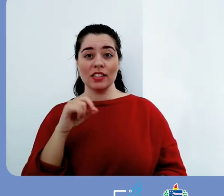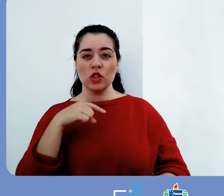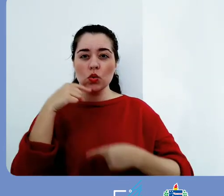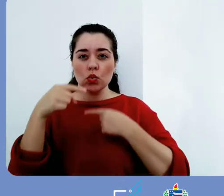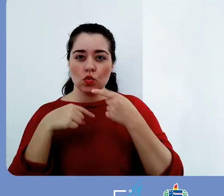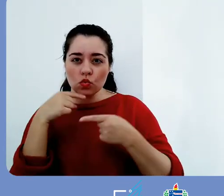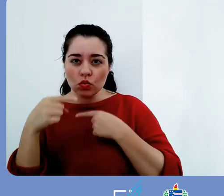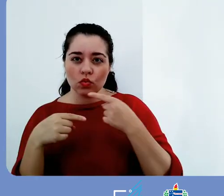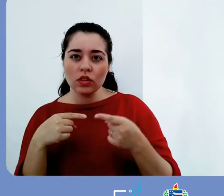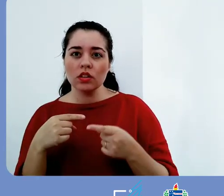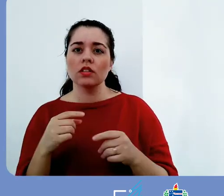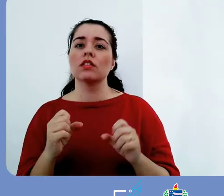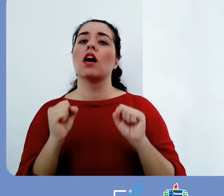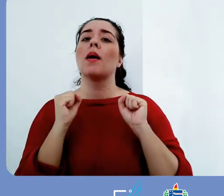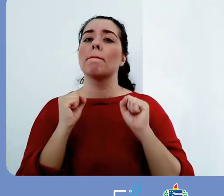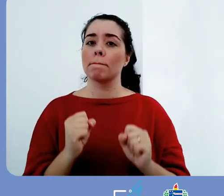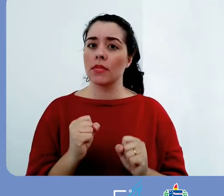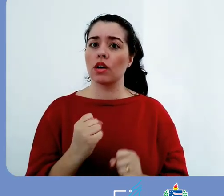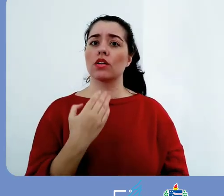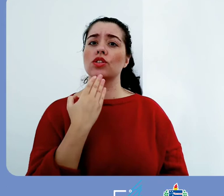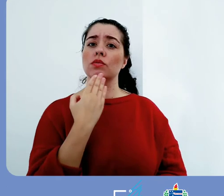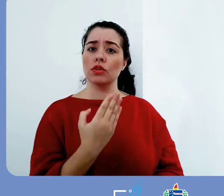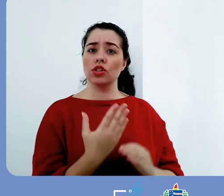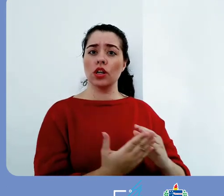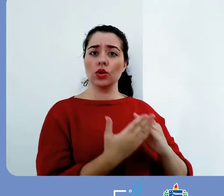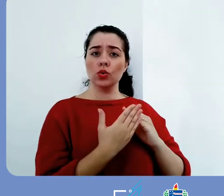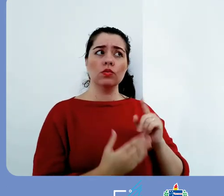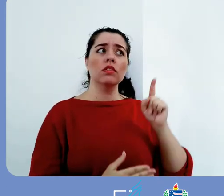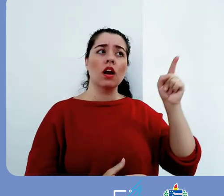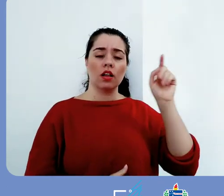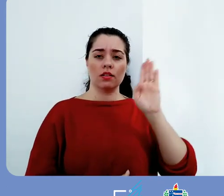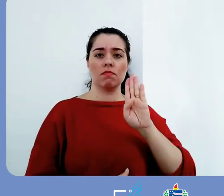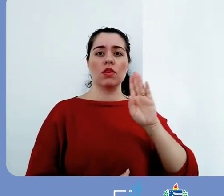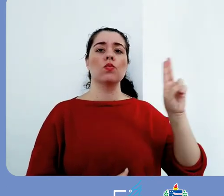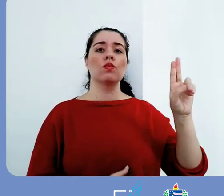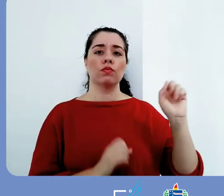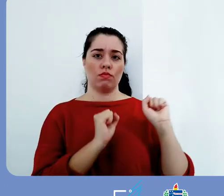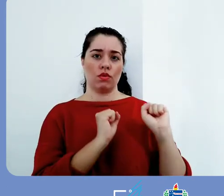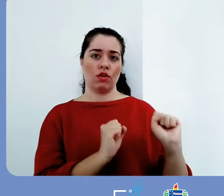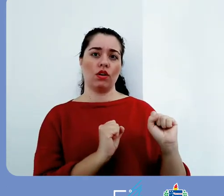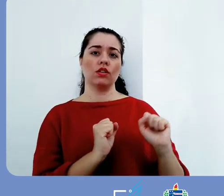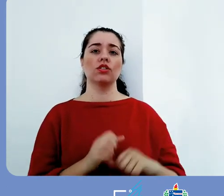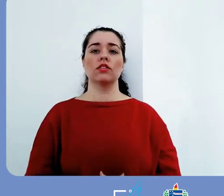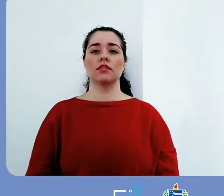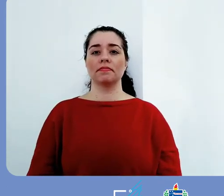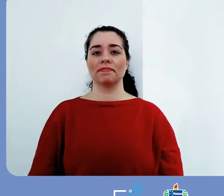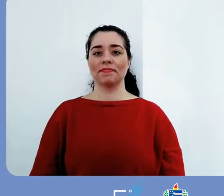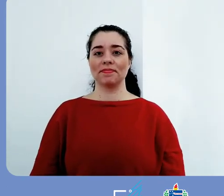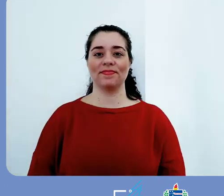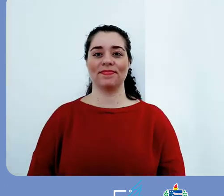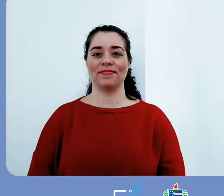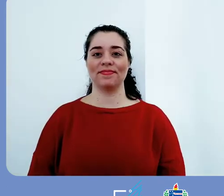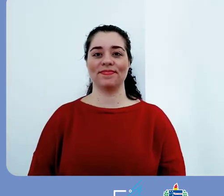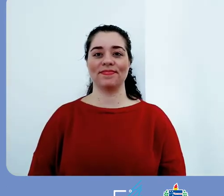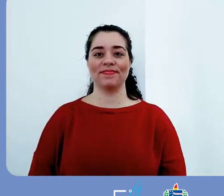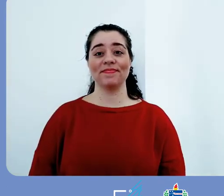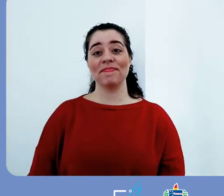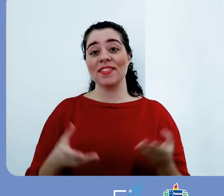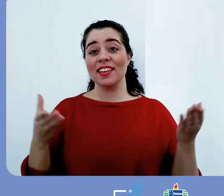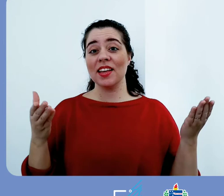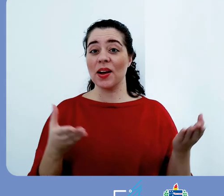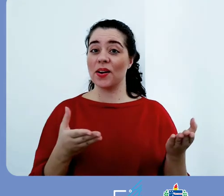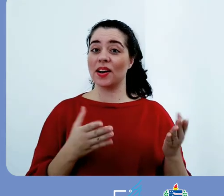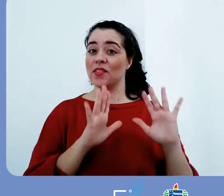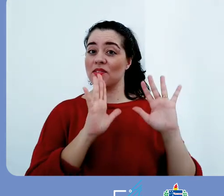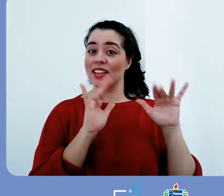E para finalizar o nosso podcast, eu quero trazer para vocês algumas dicas, algumas informações complementares sobre o repositório